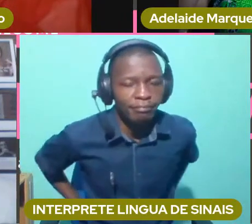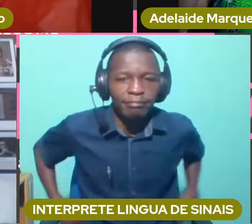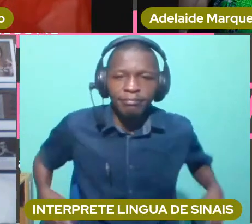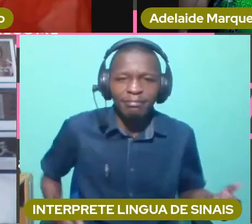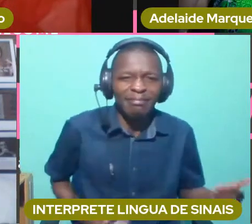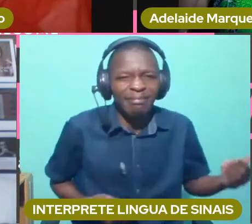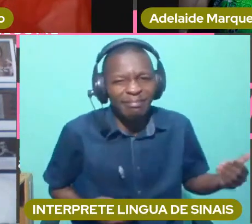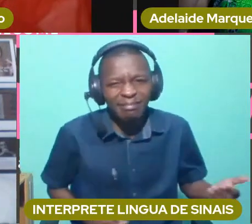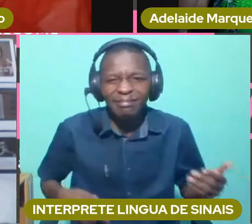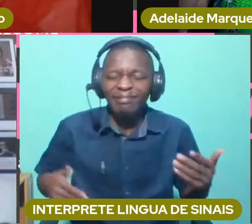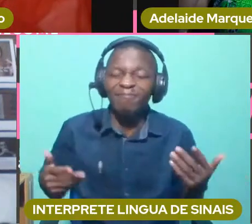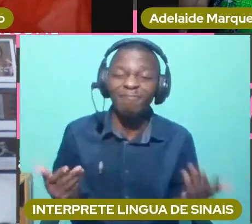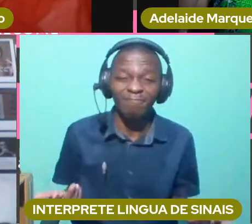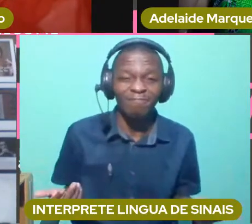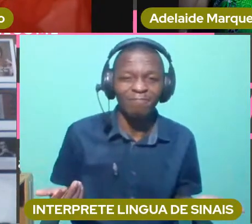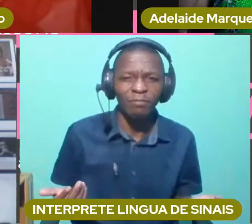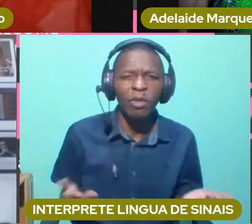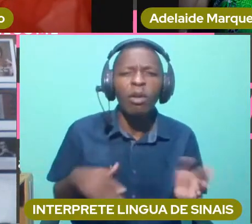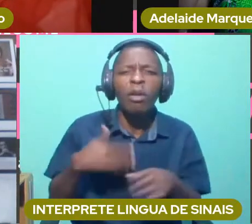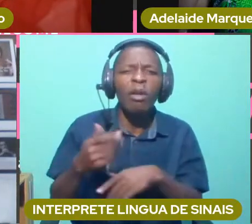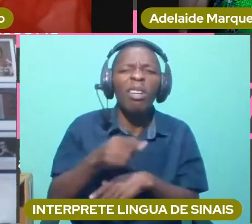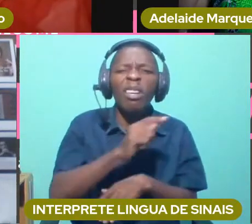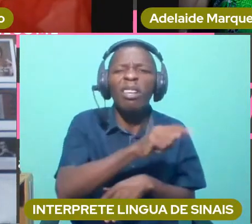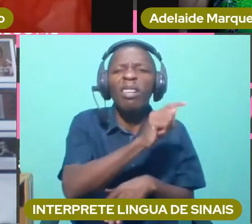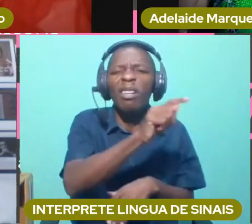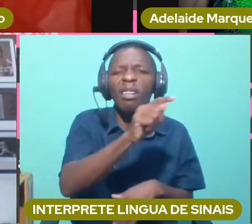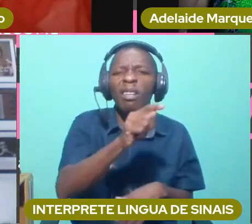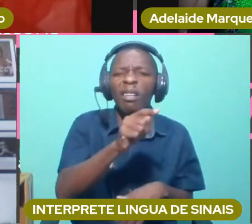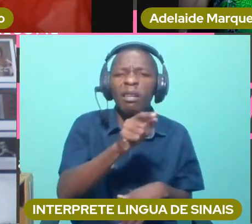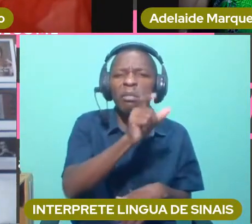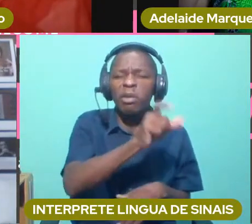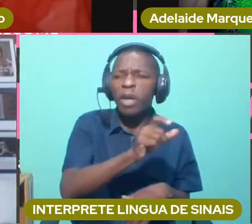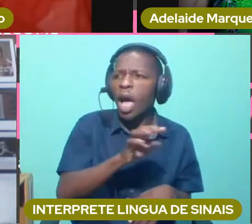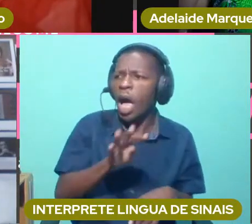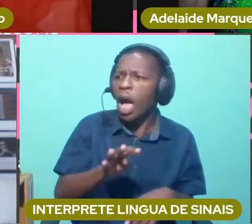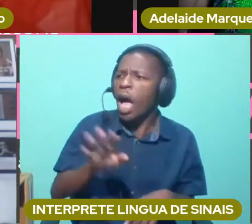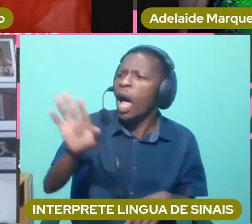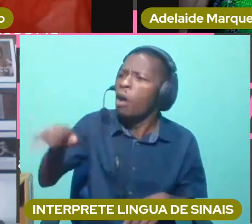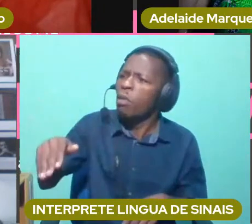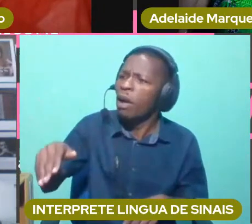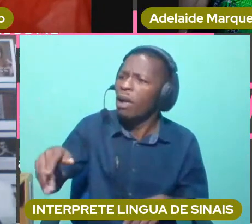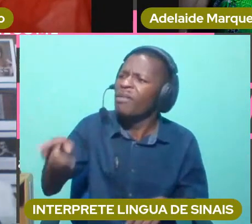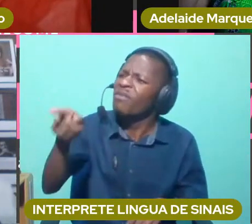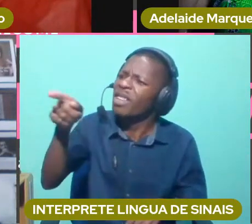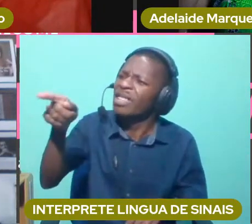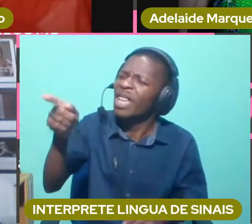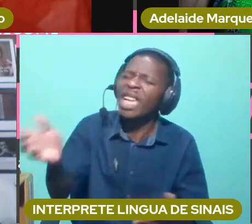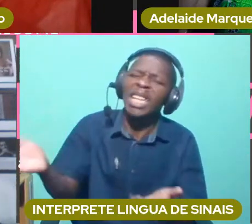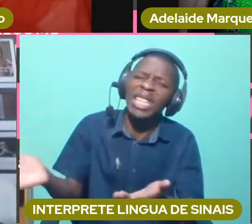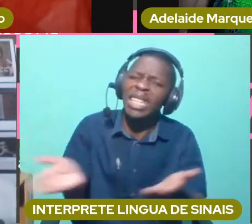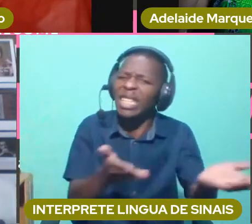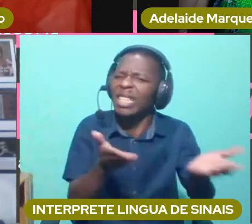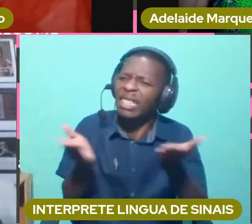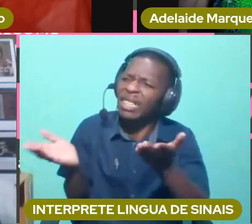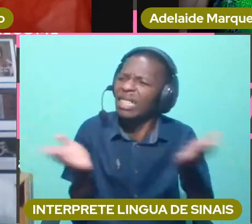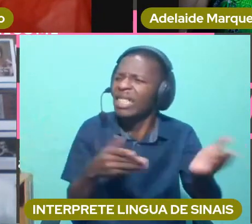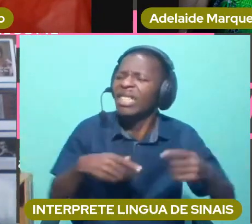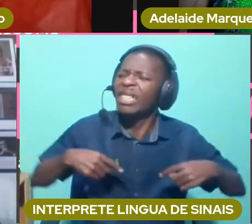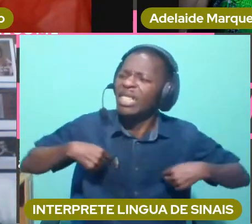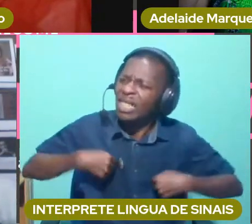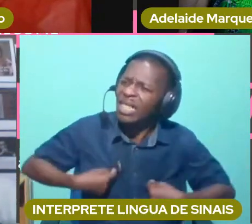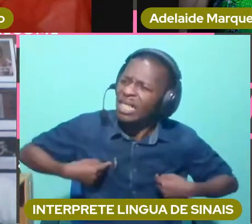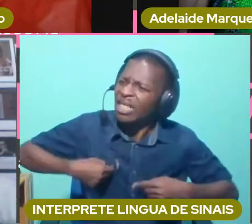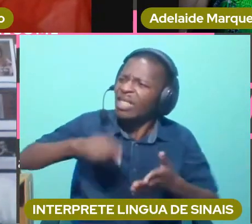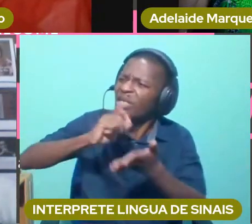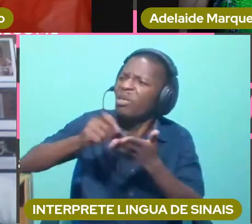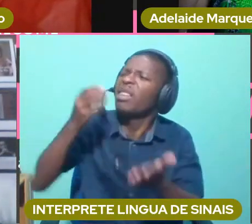maltrata esta criança? Mandam à escola para quê? Ainda para mais uma menina, o que é que ela vai fazer? Mas os meus pais